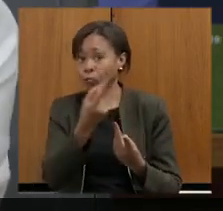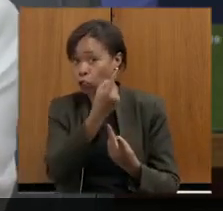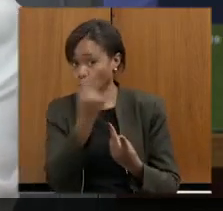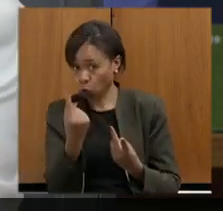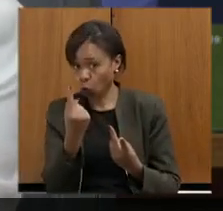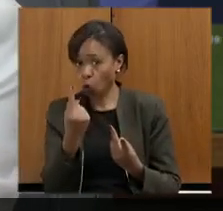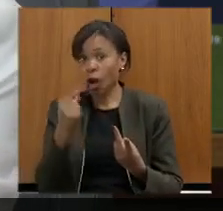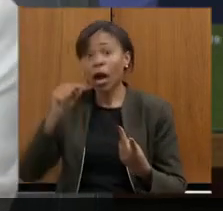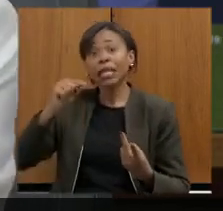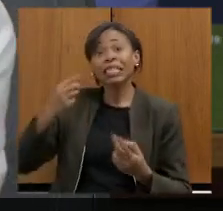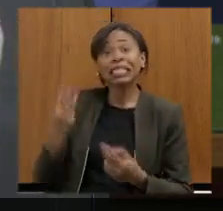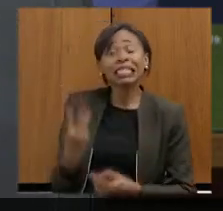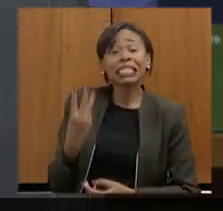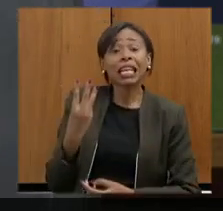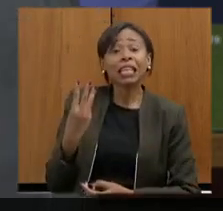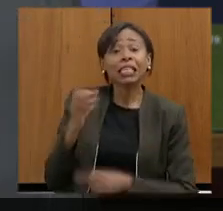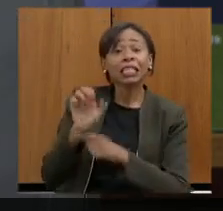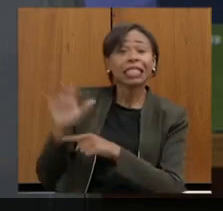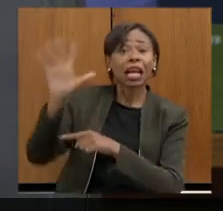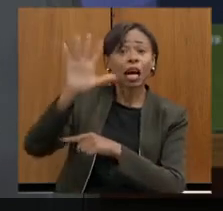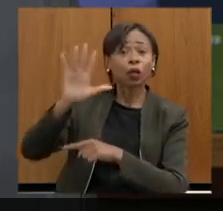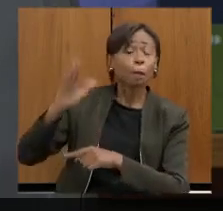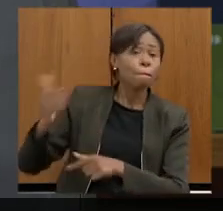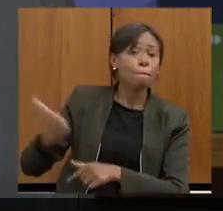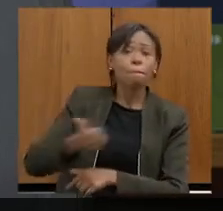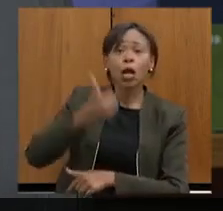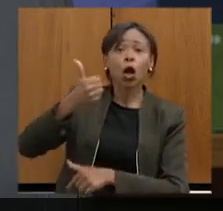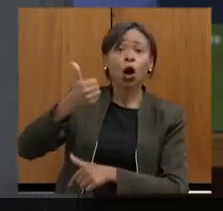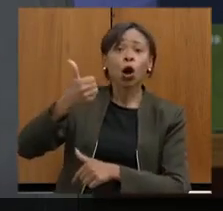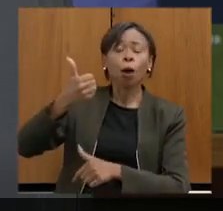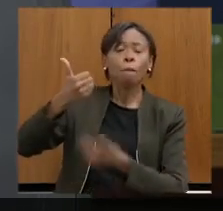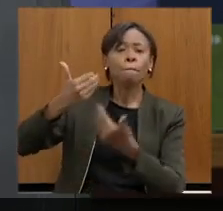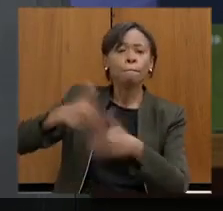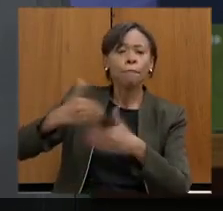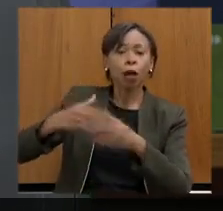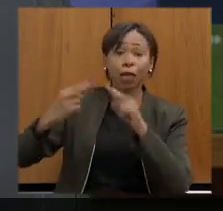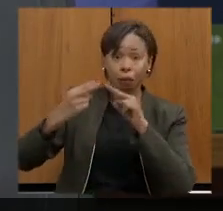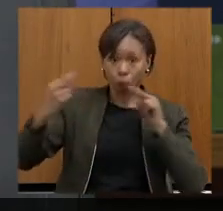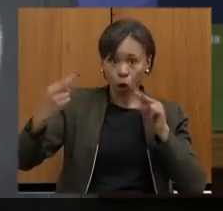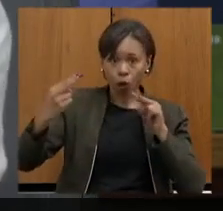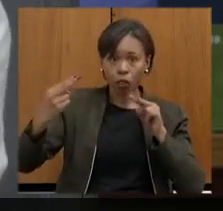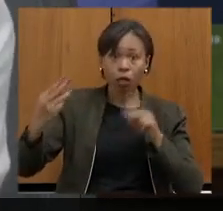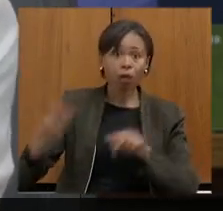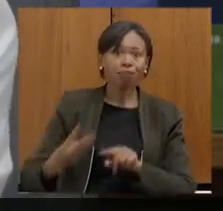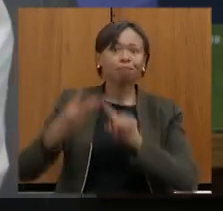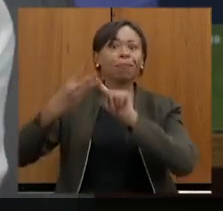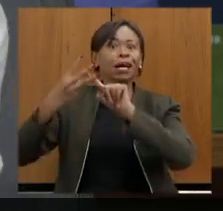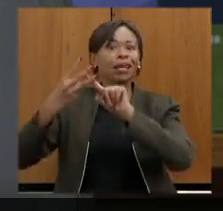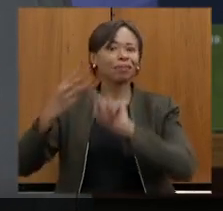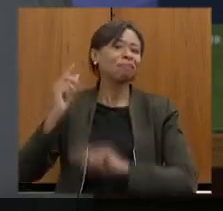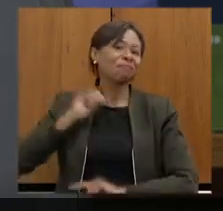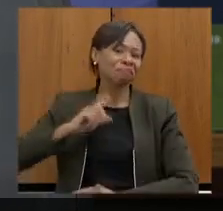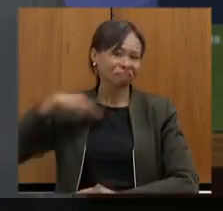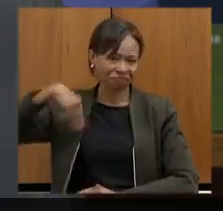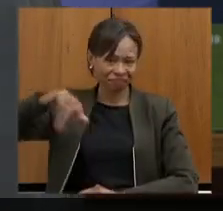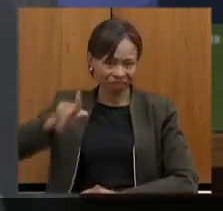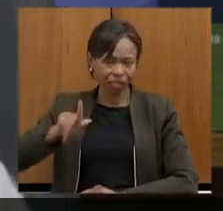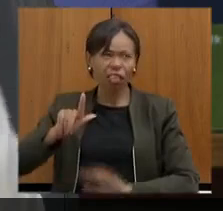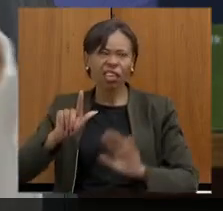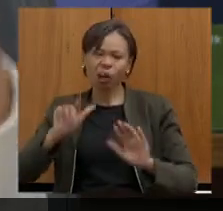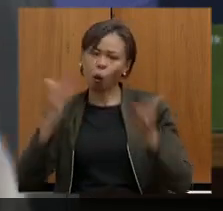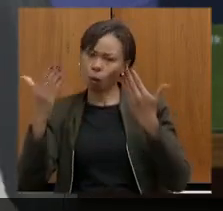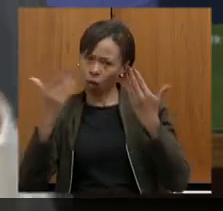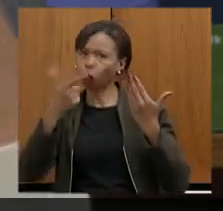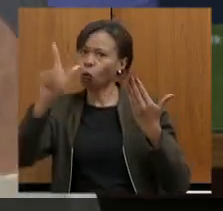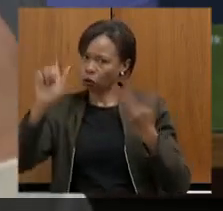fez a melhor avaliação melhor processo de educação remota do Brasil eu acho que a gente sim tem que comparar com outros estados